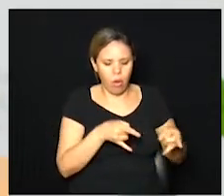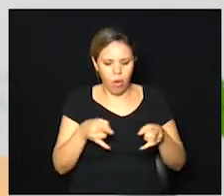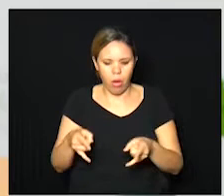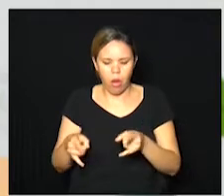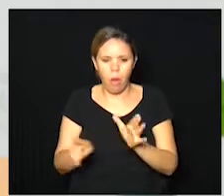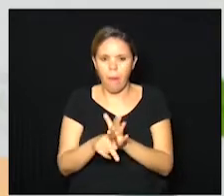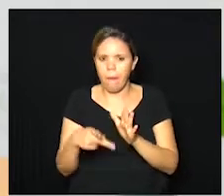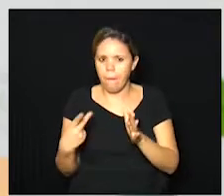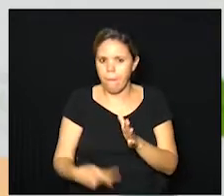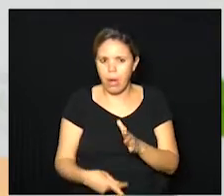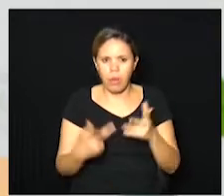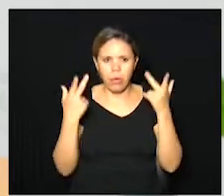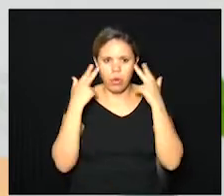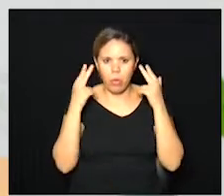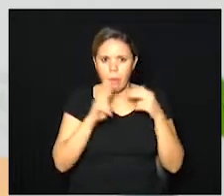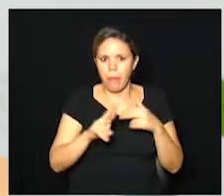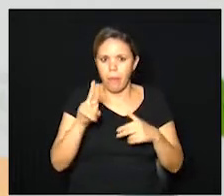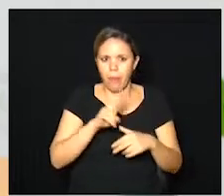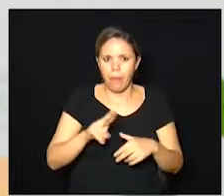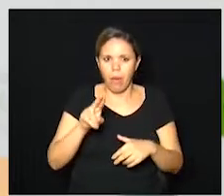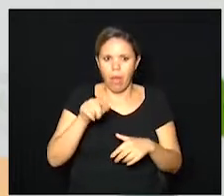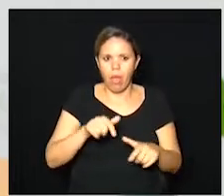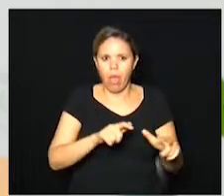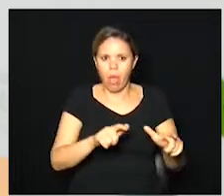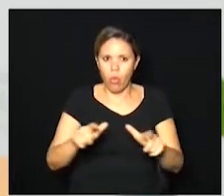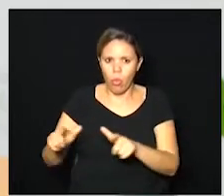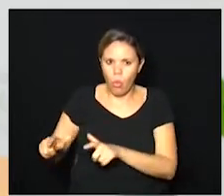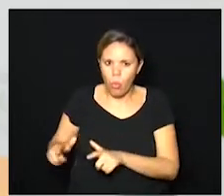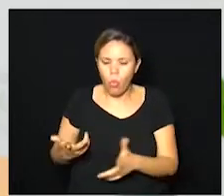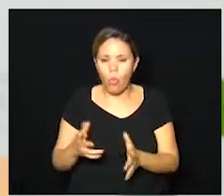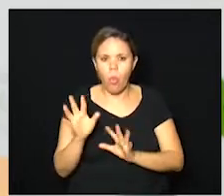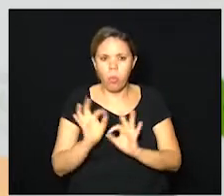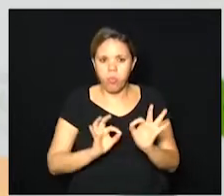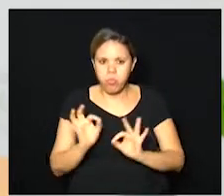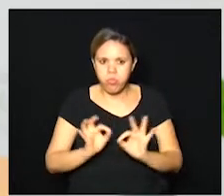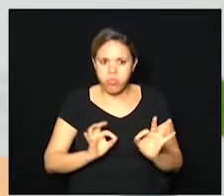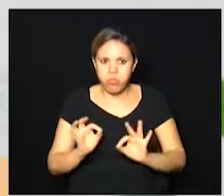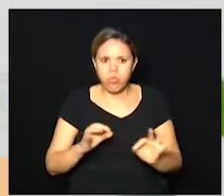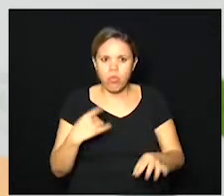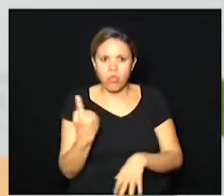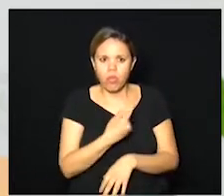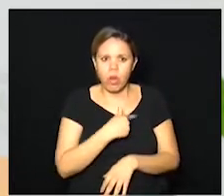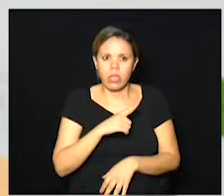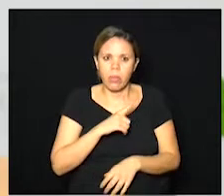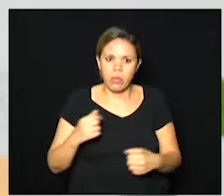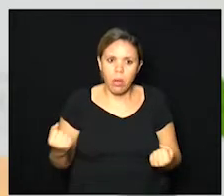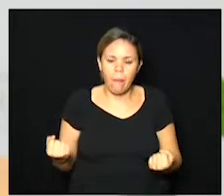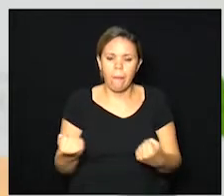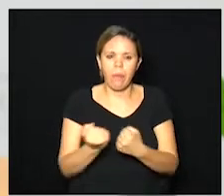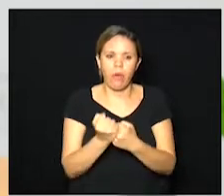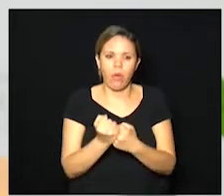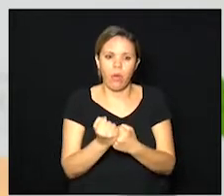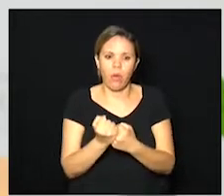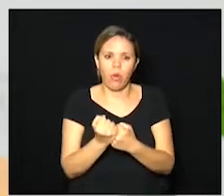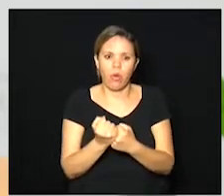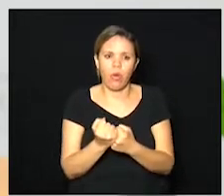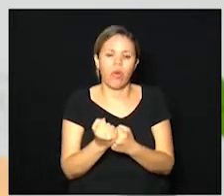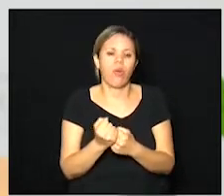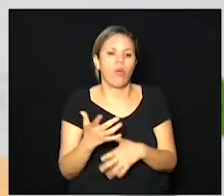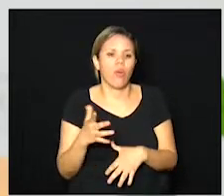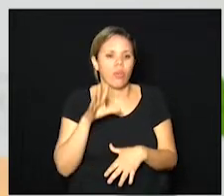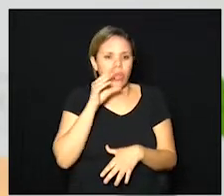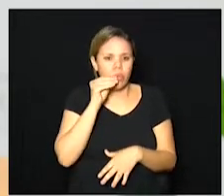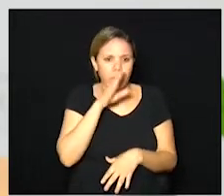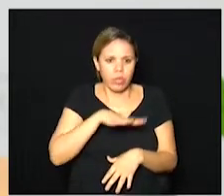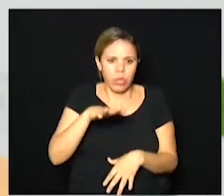retaguarda. Então, é um ambiente que está sendo preparado, nós estamos tendo o apoio dos expedicionários